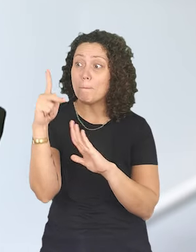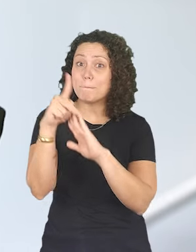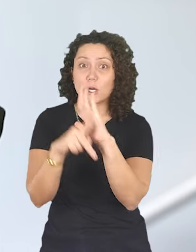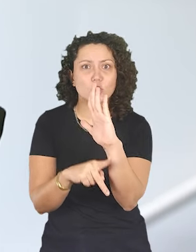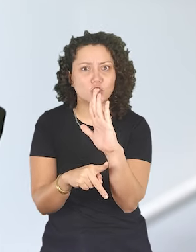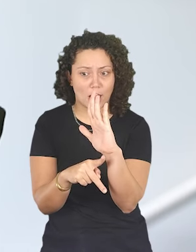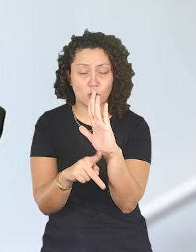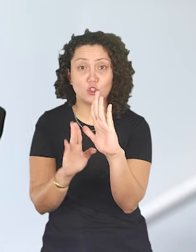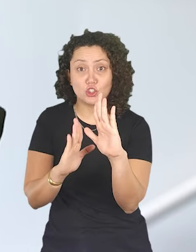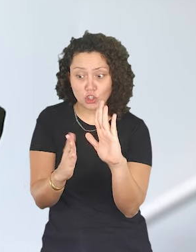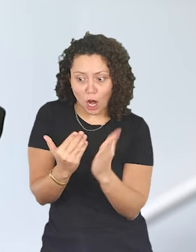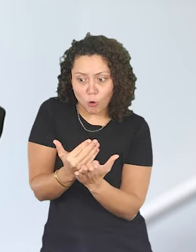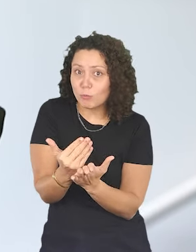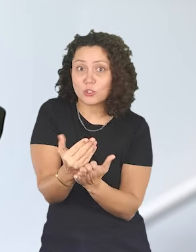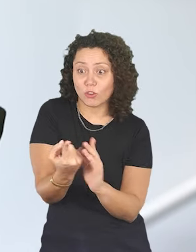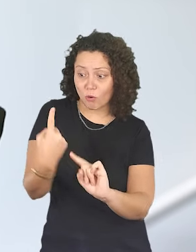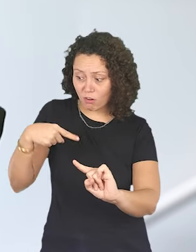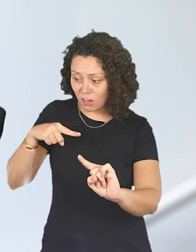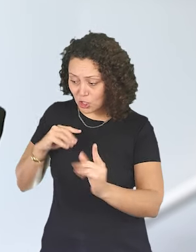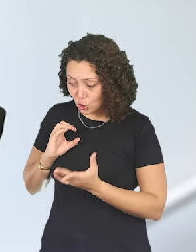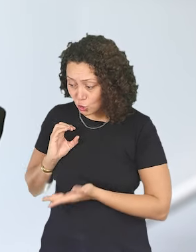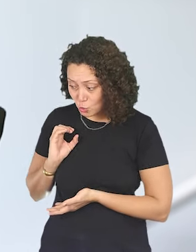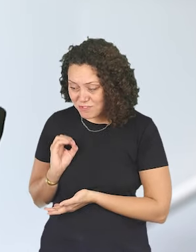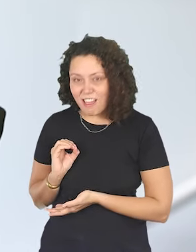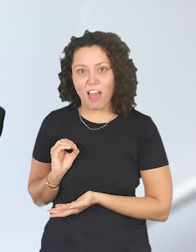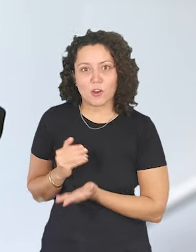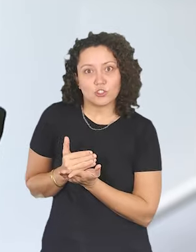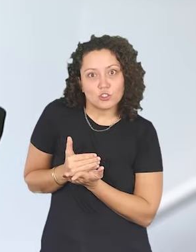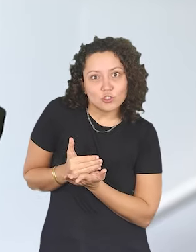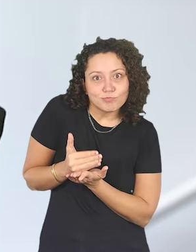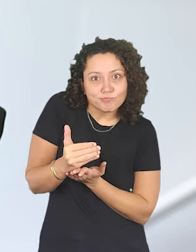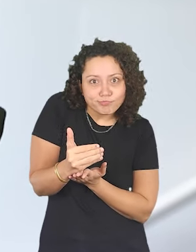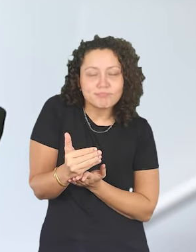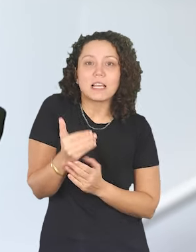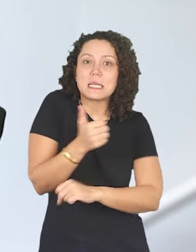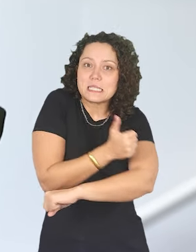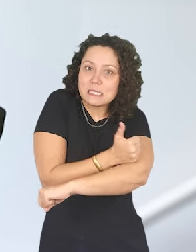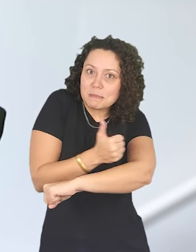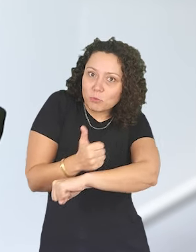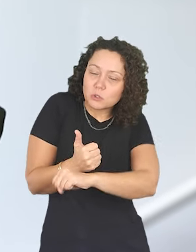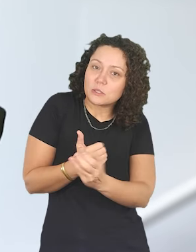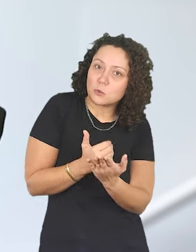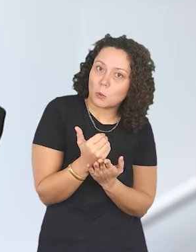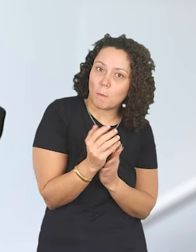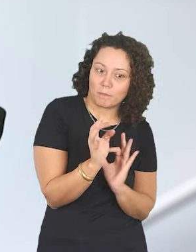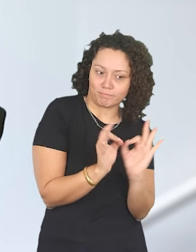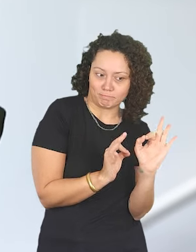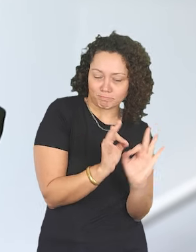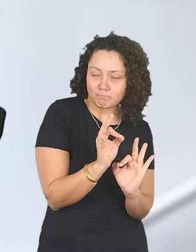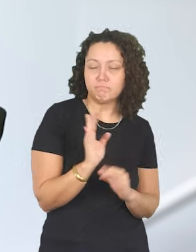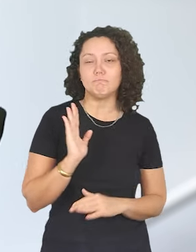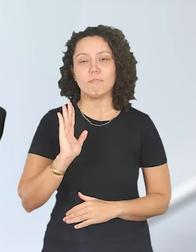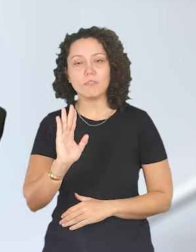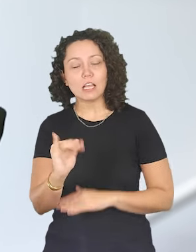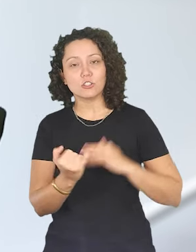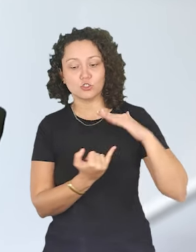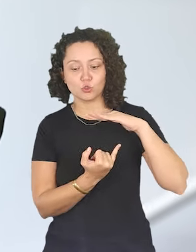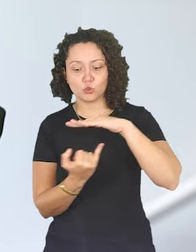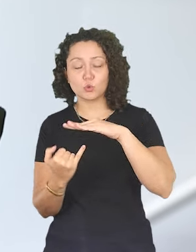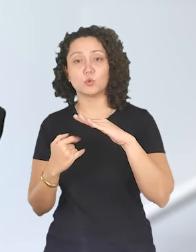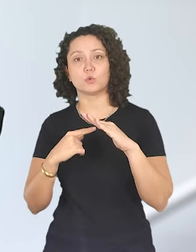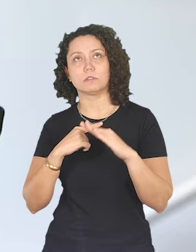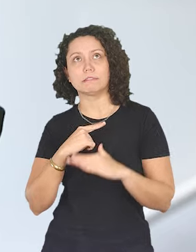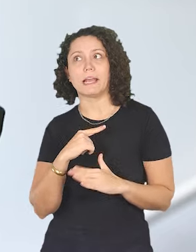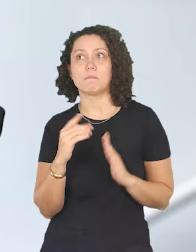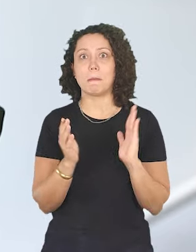e organizar as primeiras exposições. O Instituto tem uma proposta de trabalhar com artes visuais,